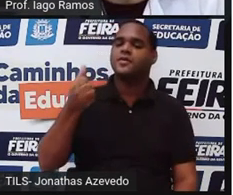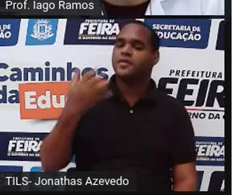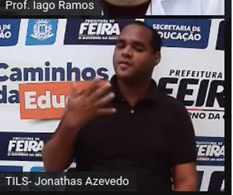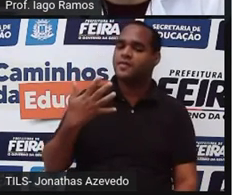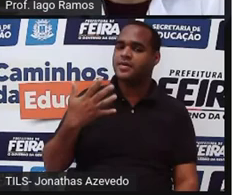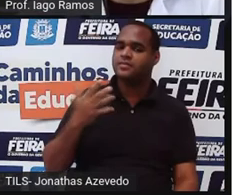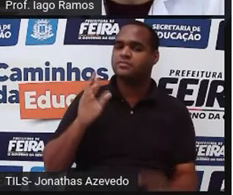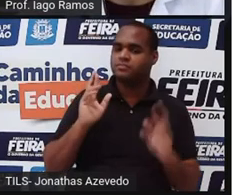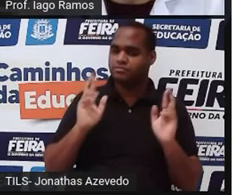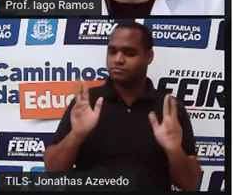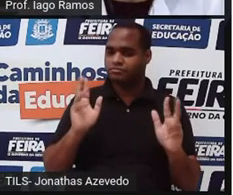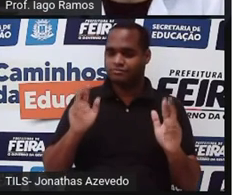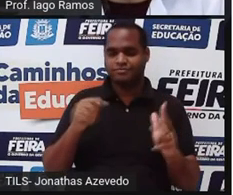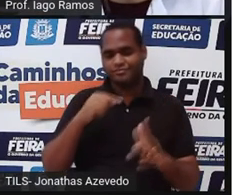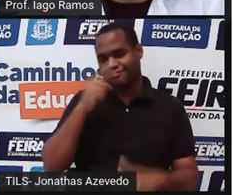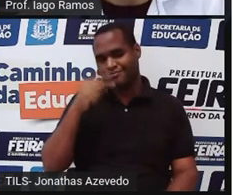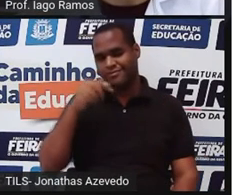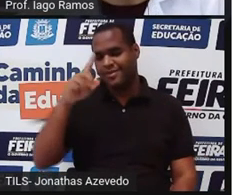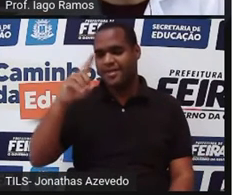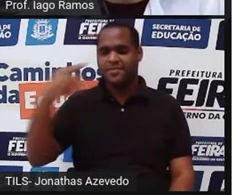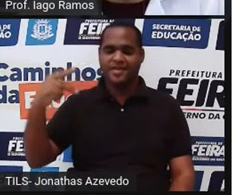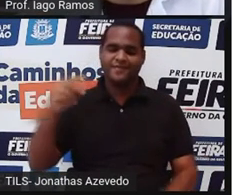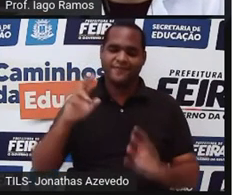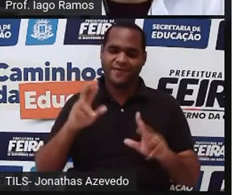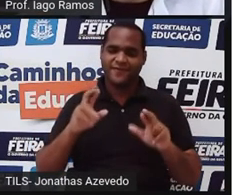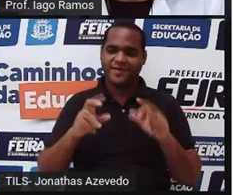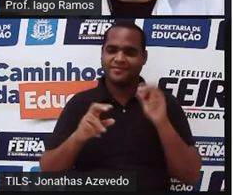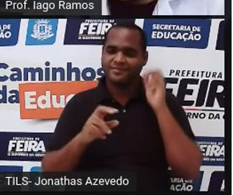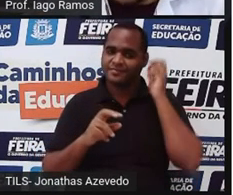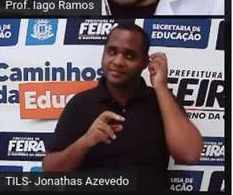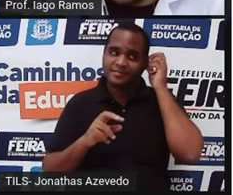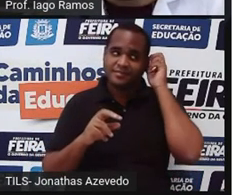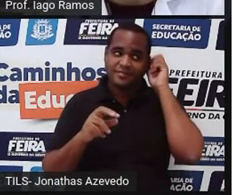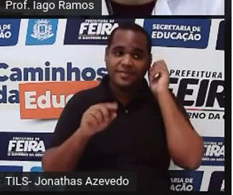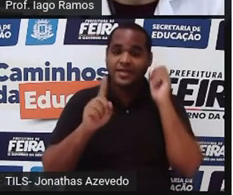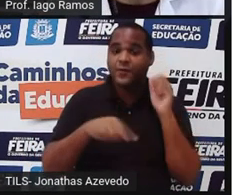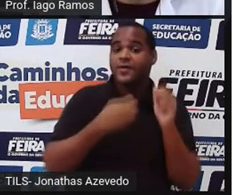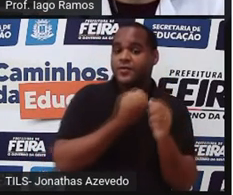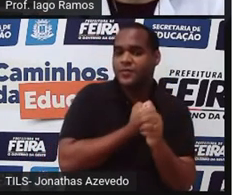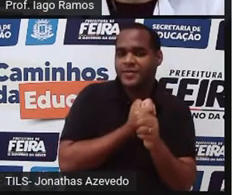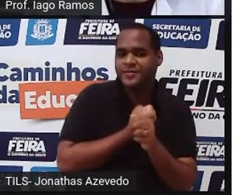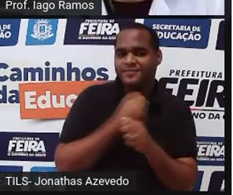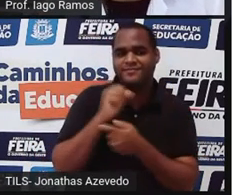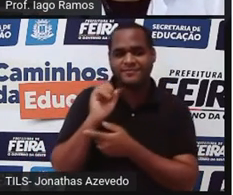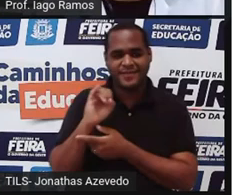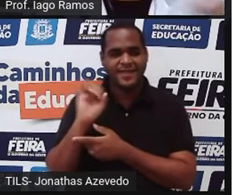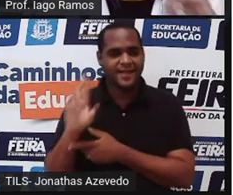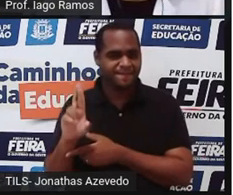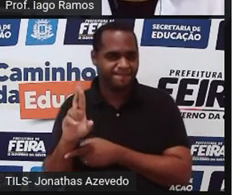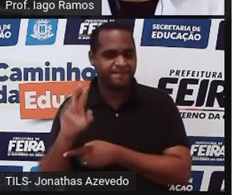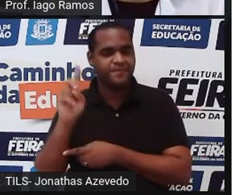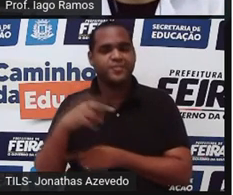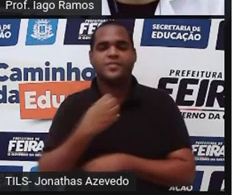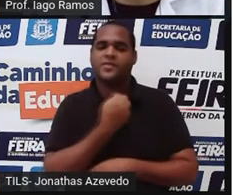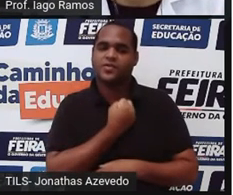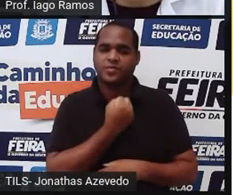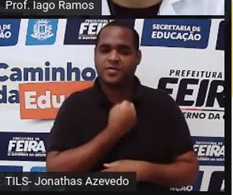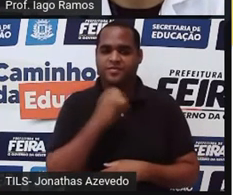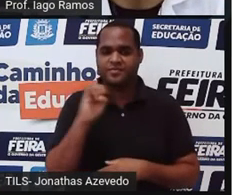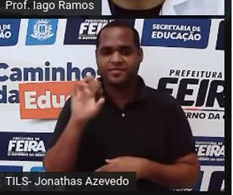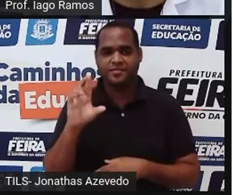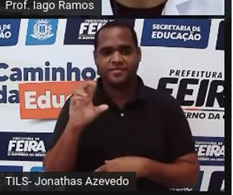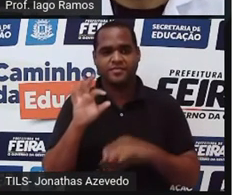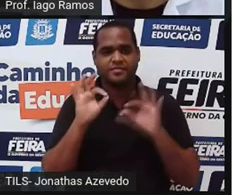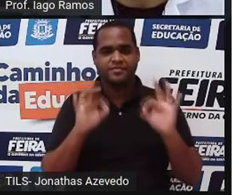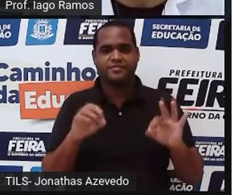não periódicas. Então, serão números irracionais. Então, o π é um número irracional.